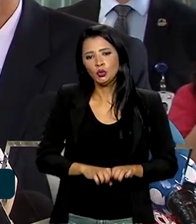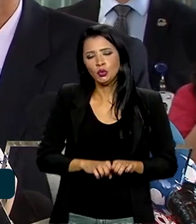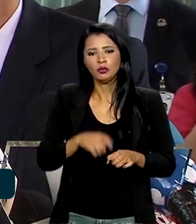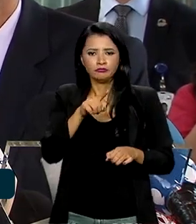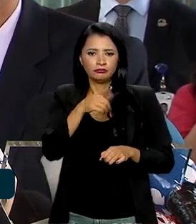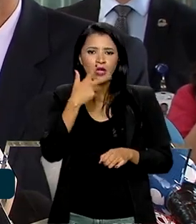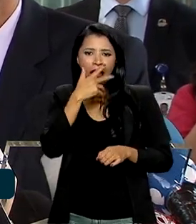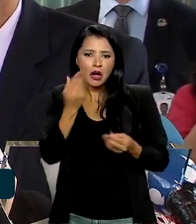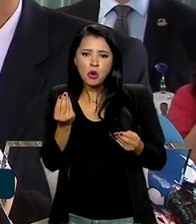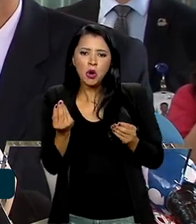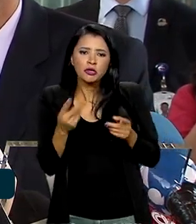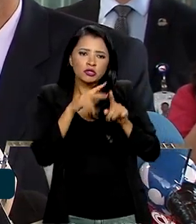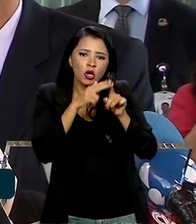polimento agora. Não tem como não dar.